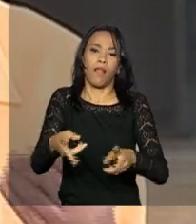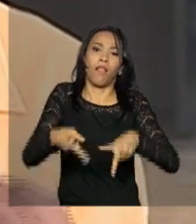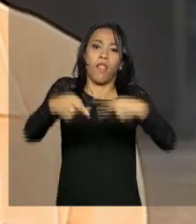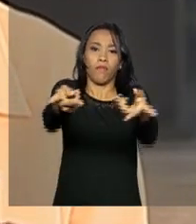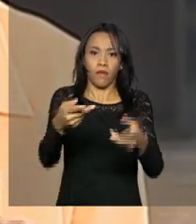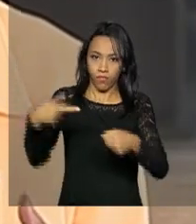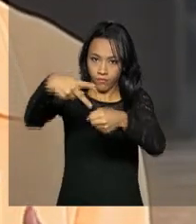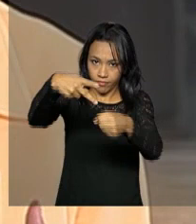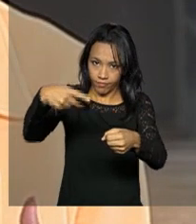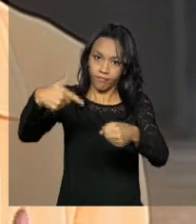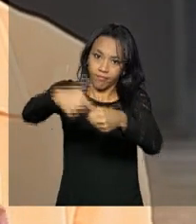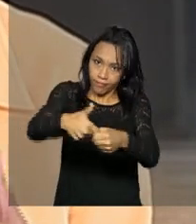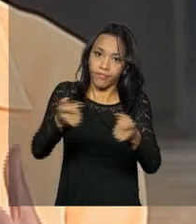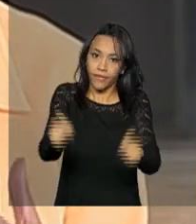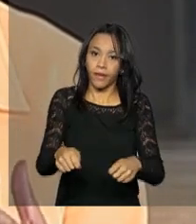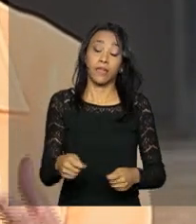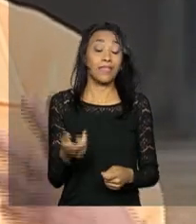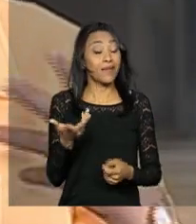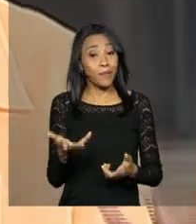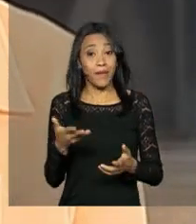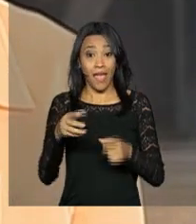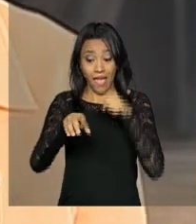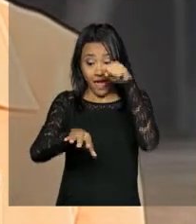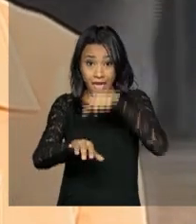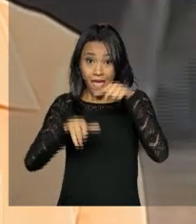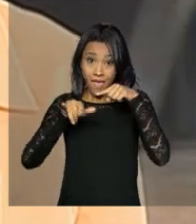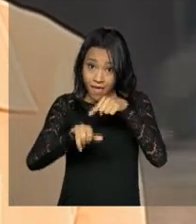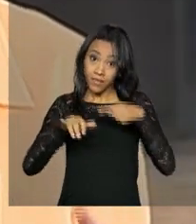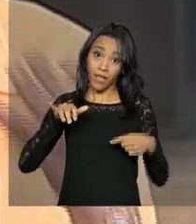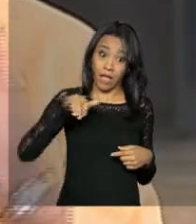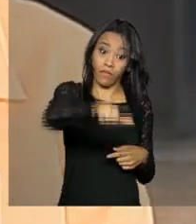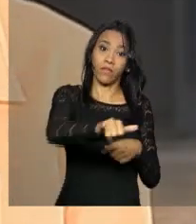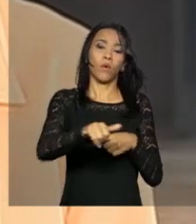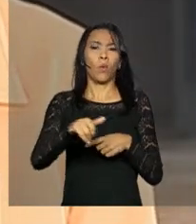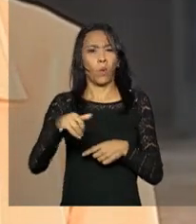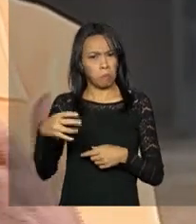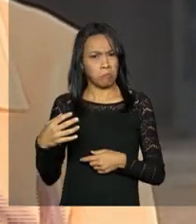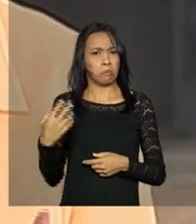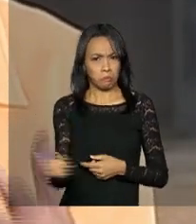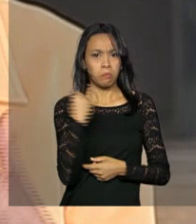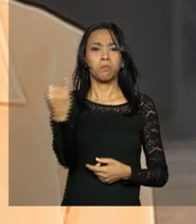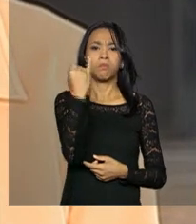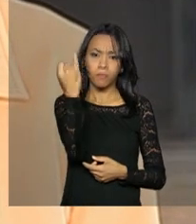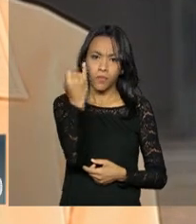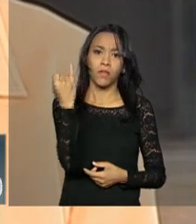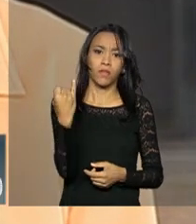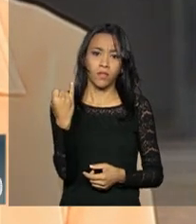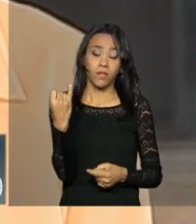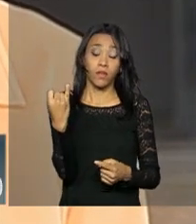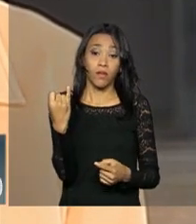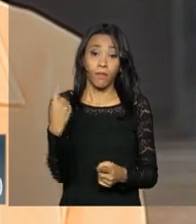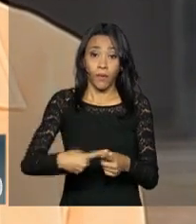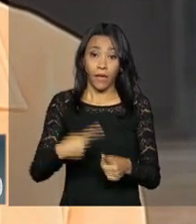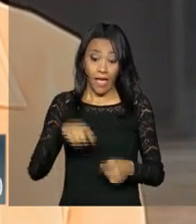Então, é um avião que tem um significado bastante importante em si, além do fato de que